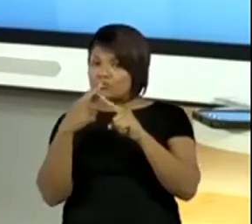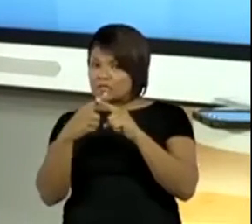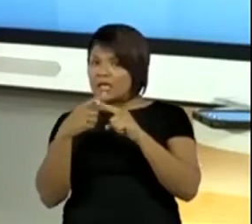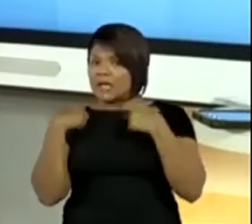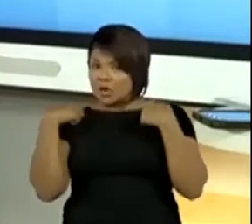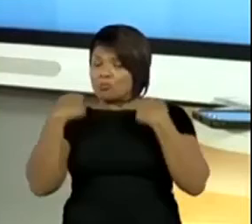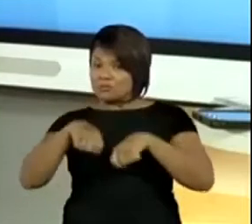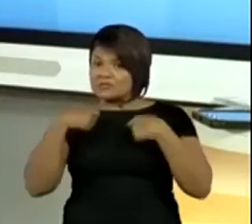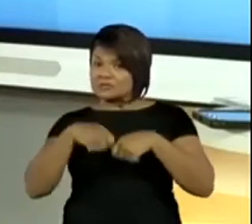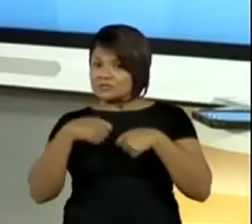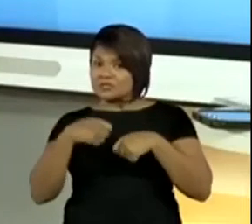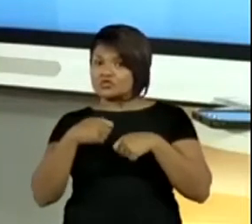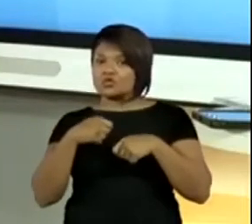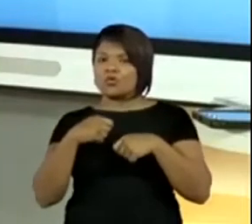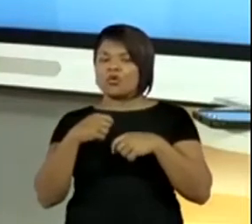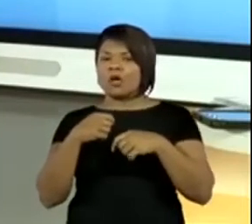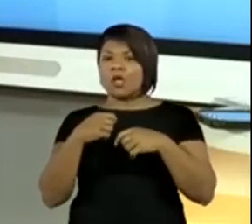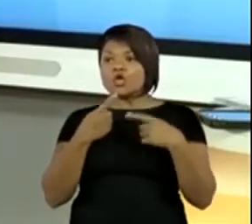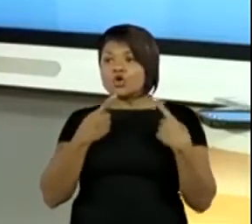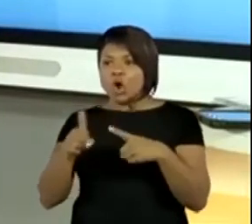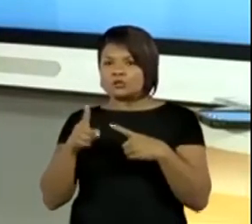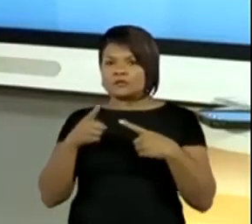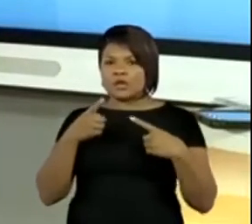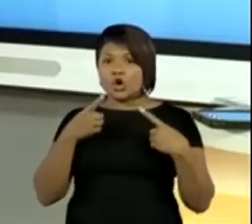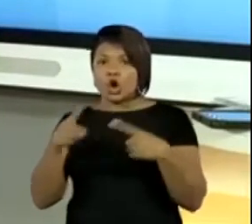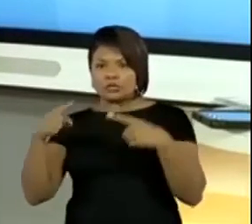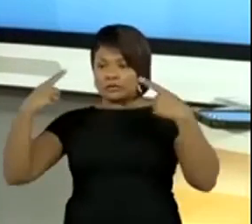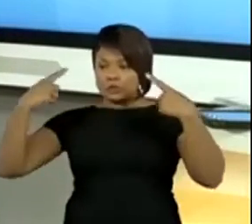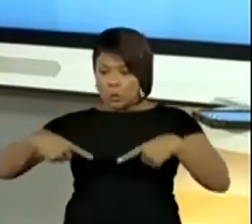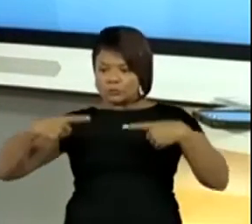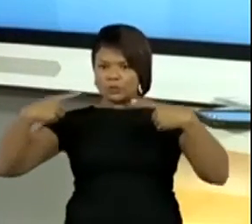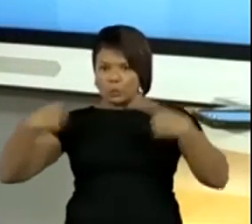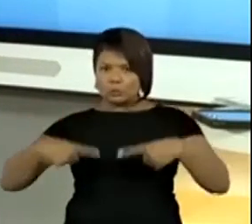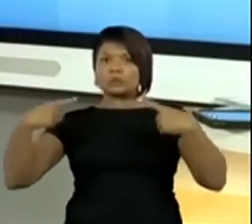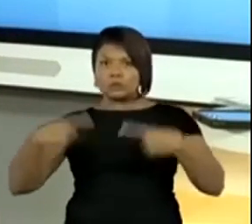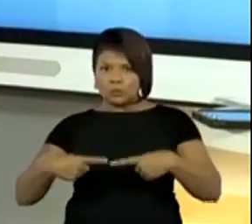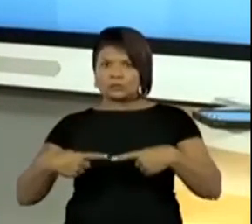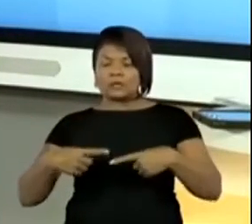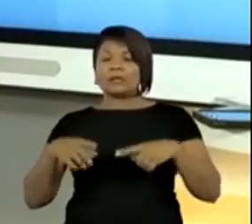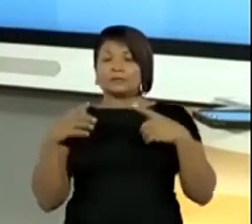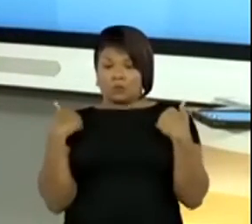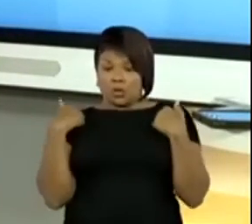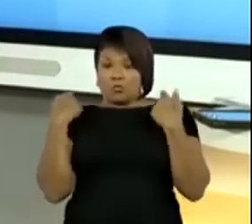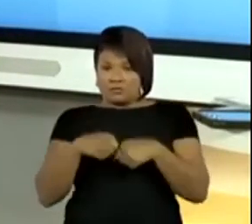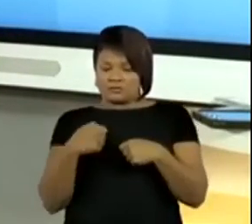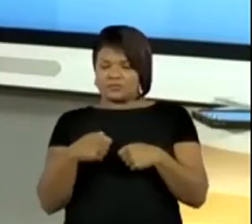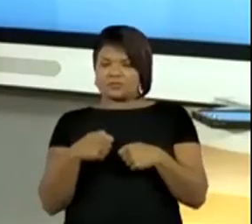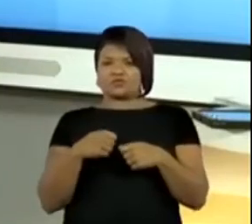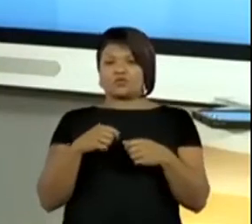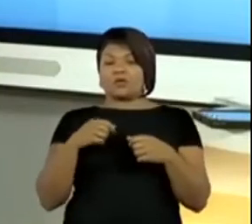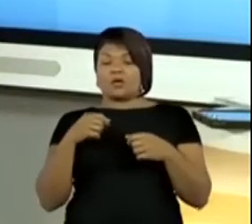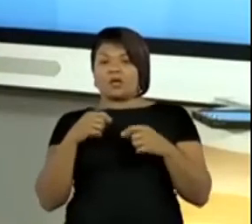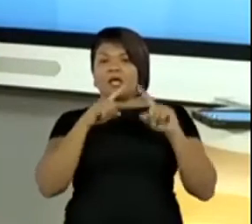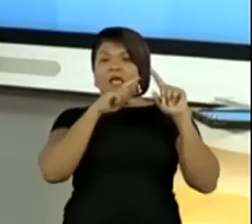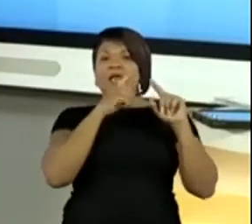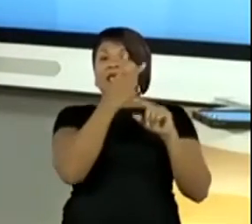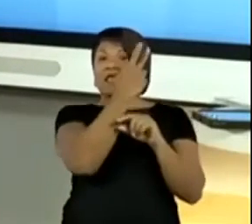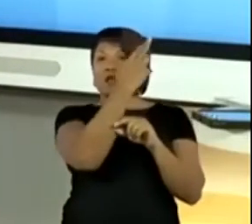né? Que chama o jogo da velha. Quando eu consigo fazer ou na horizontal, ou na vertical,